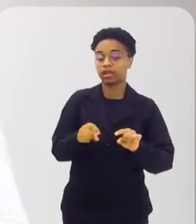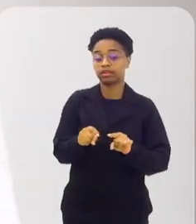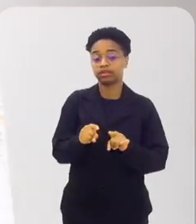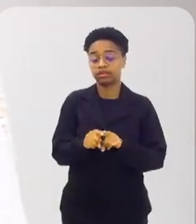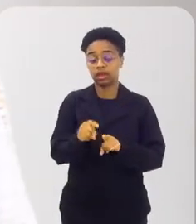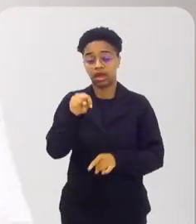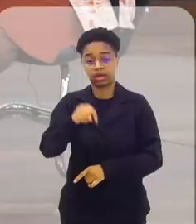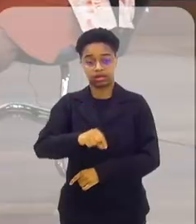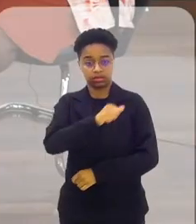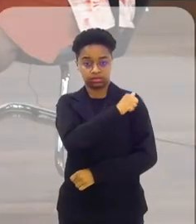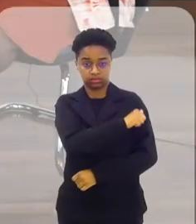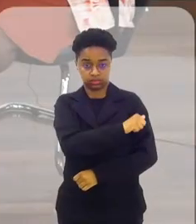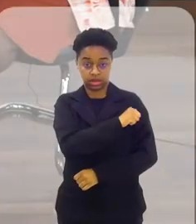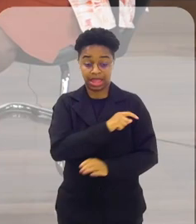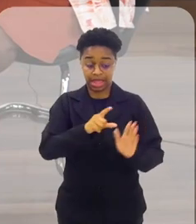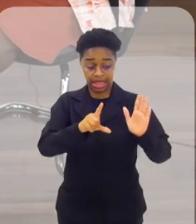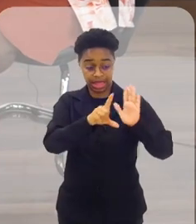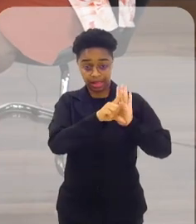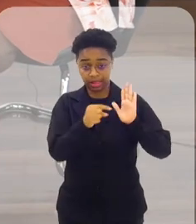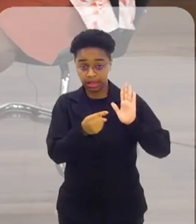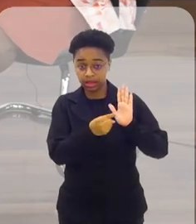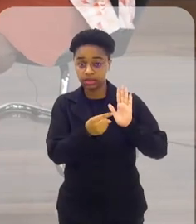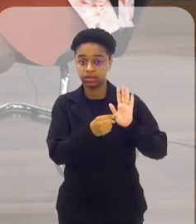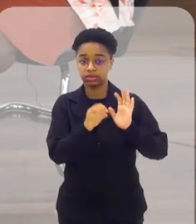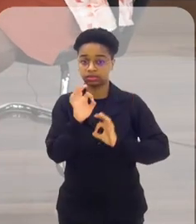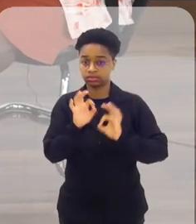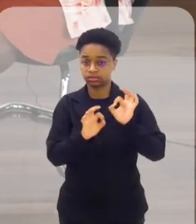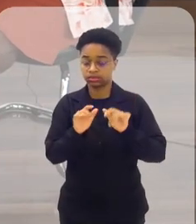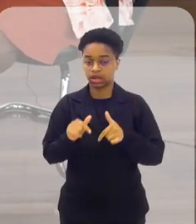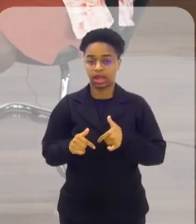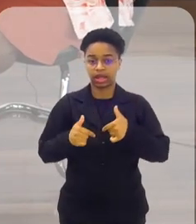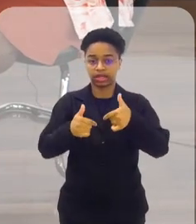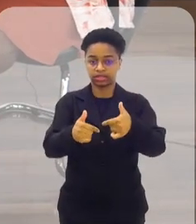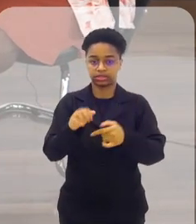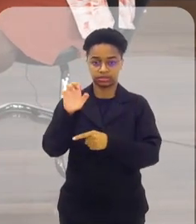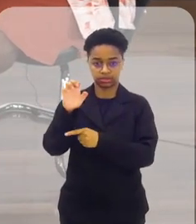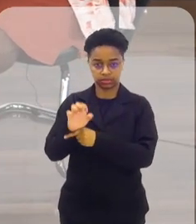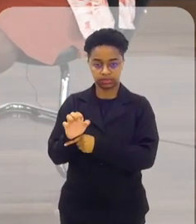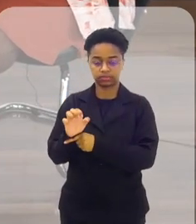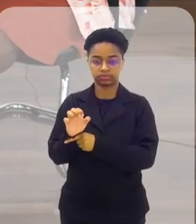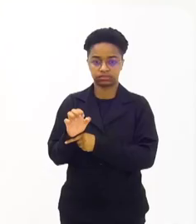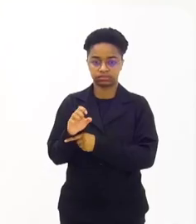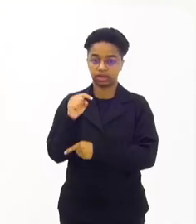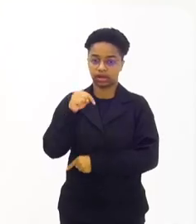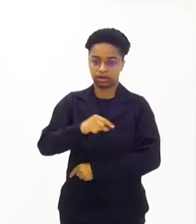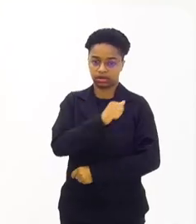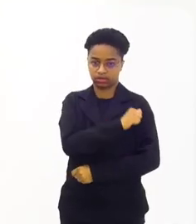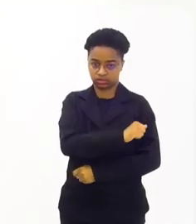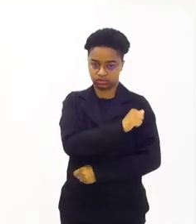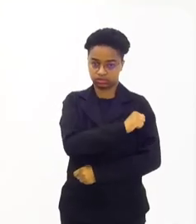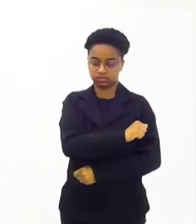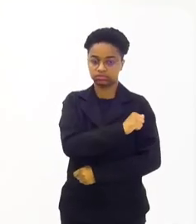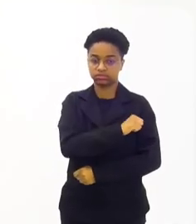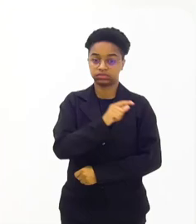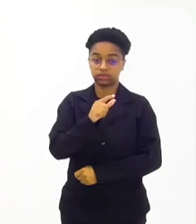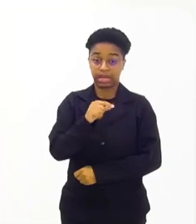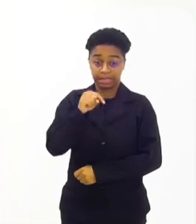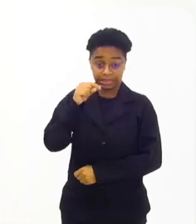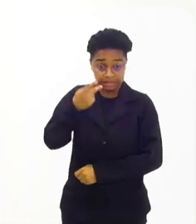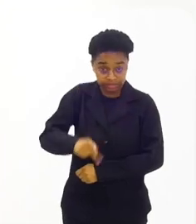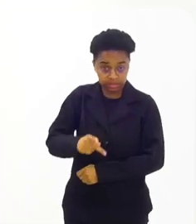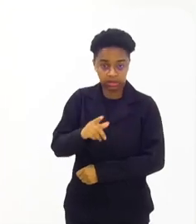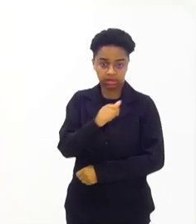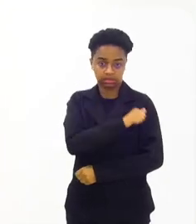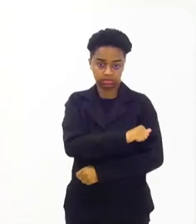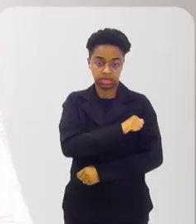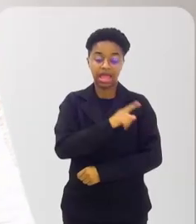a lei que regulamentou a ação do Estado aqui no Rio de Janeiro, do Estado do